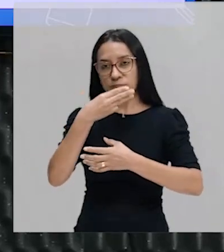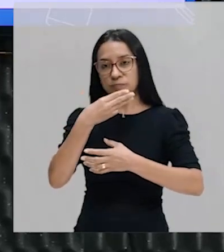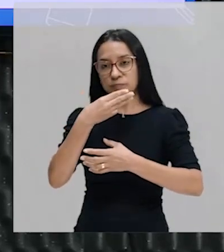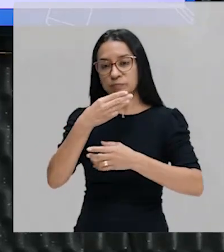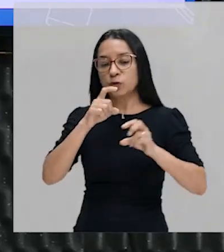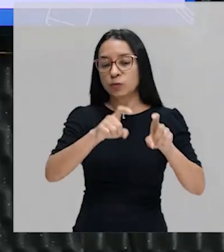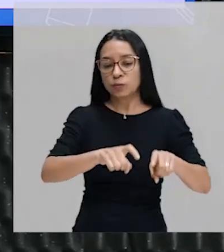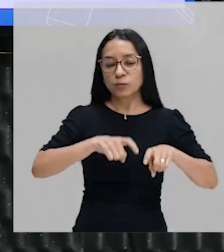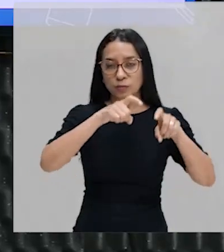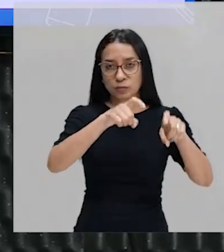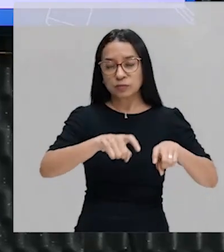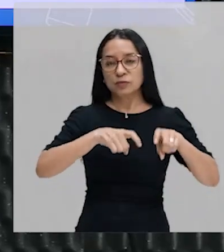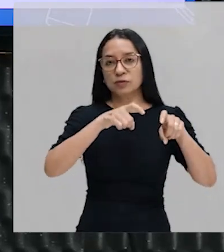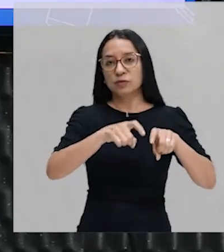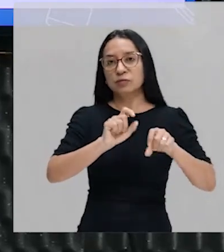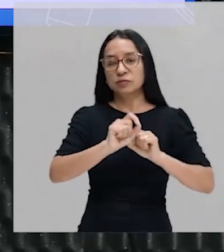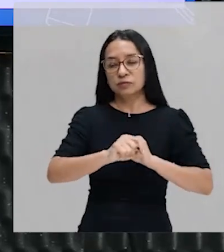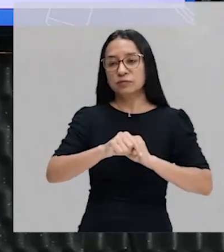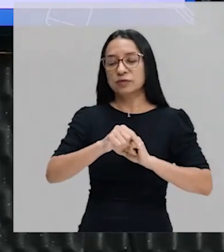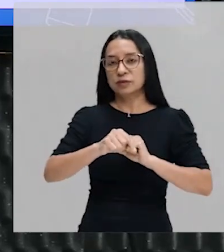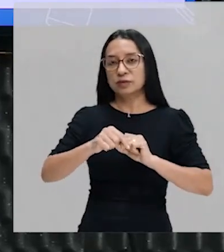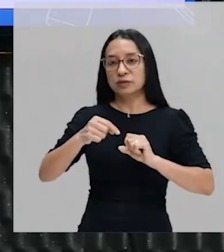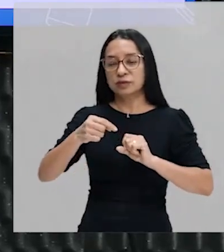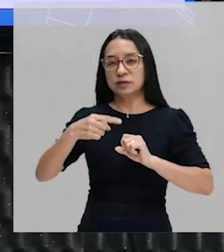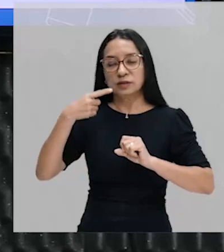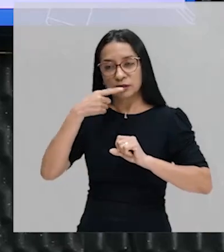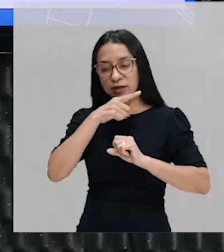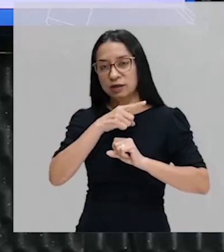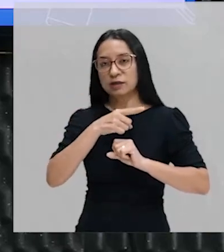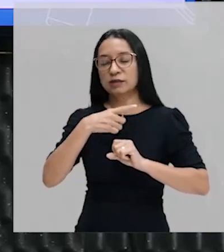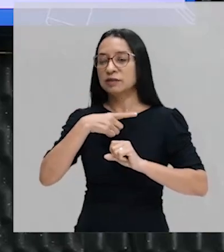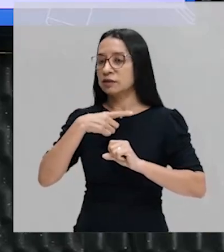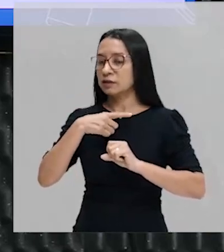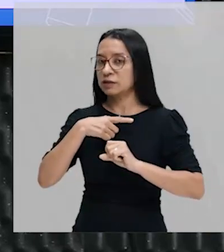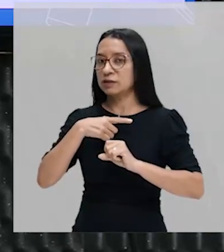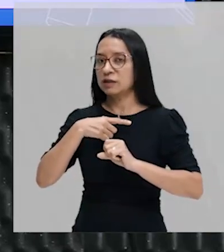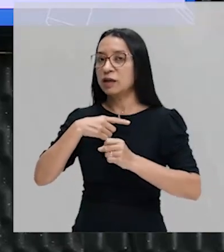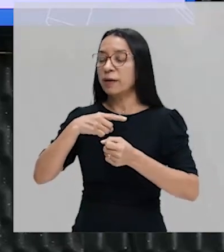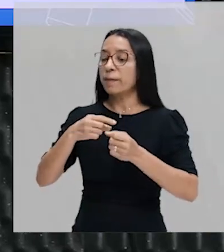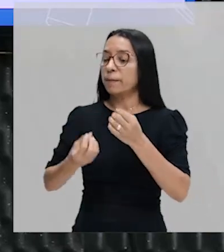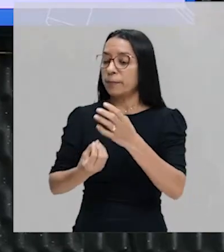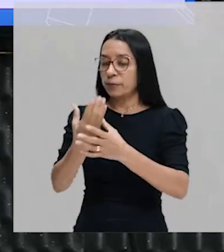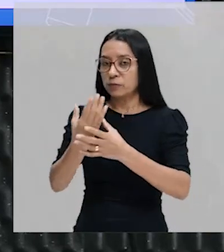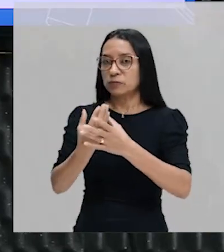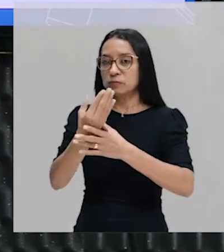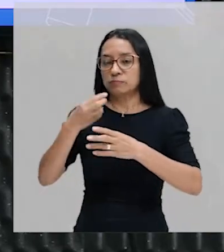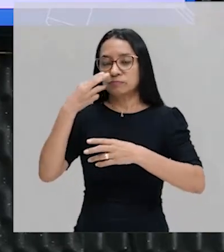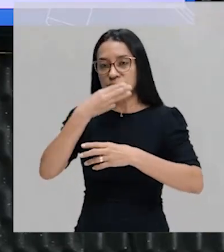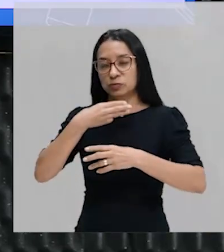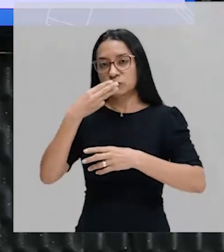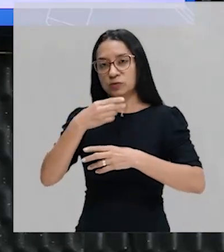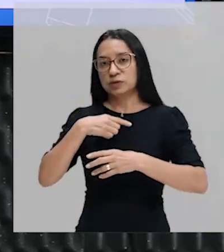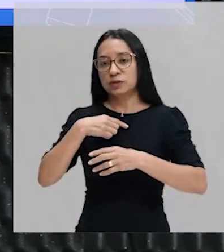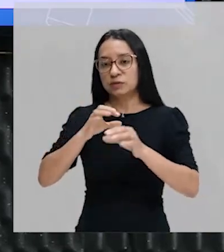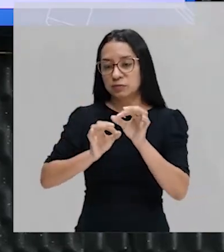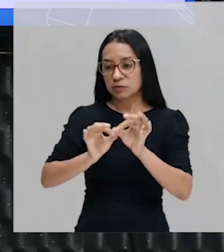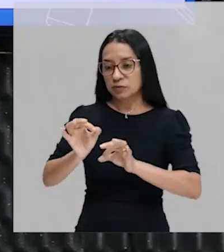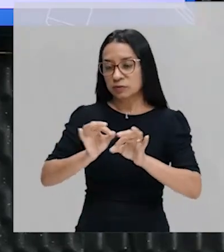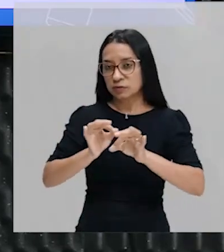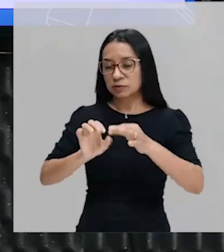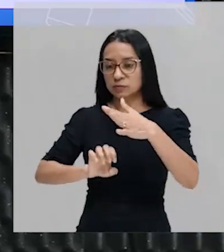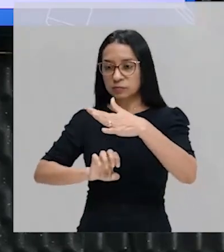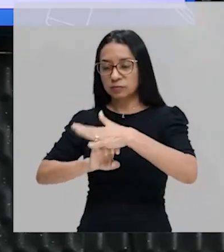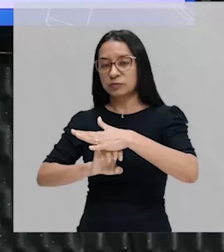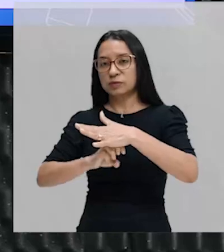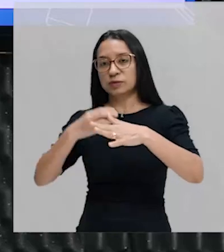para exportação. Ou seja, nós teremos a montagem de uma empresa açucareira. Teremos a montagem de uma